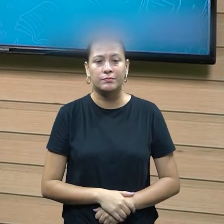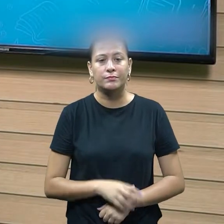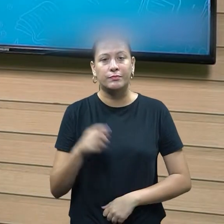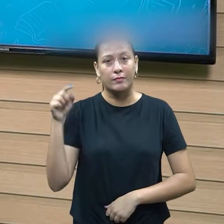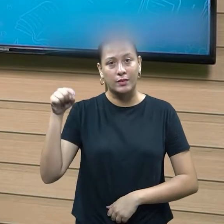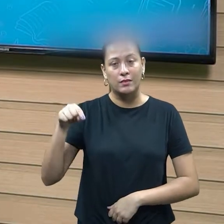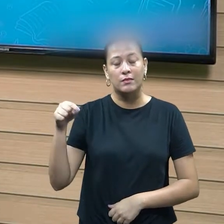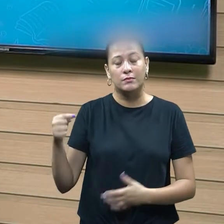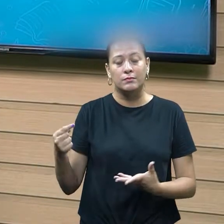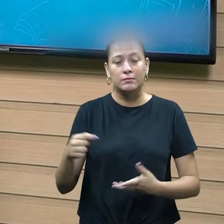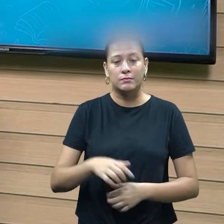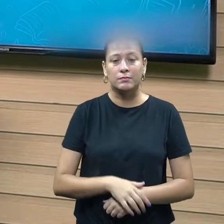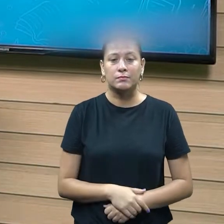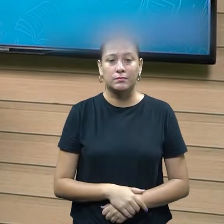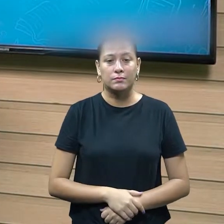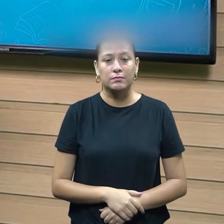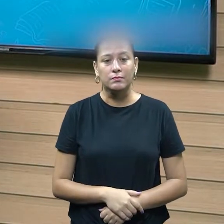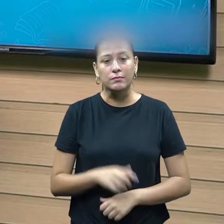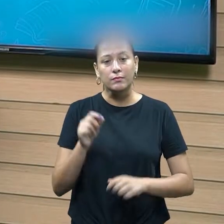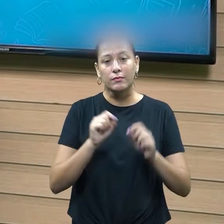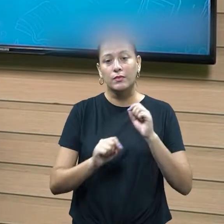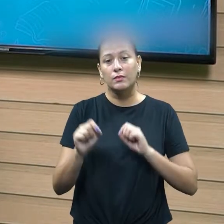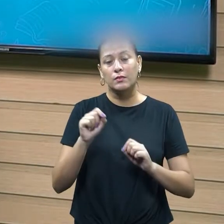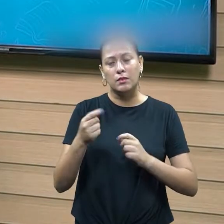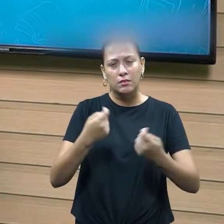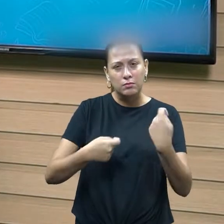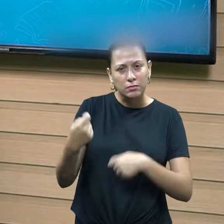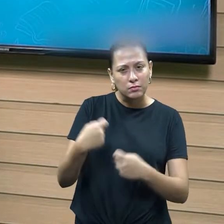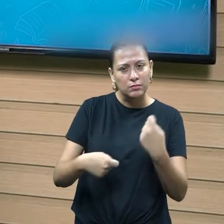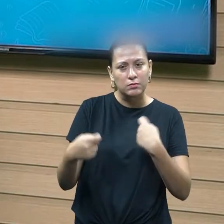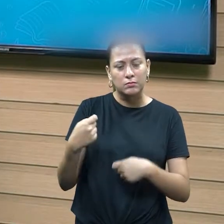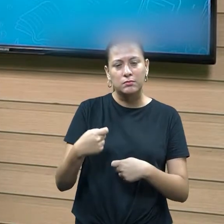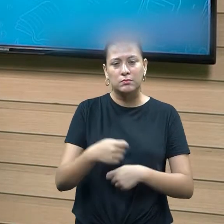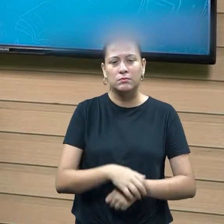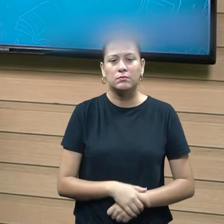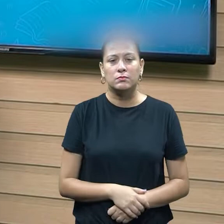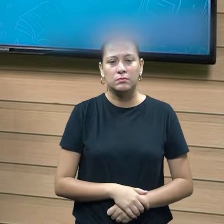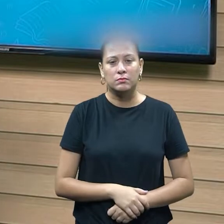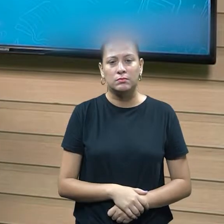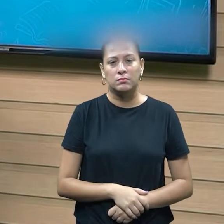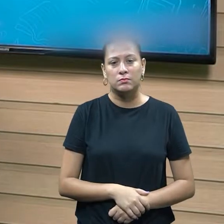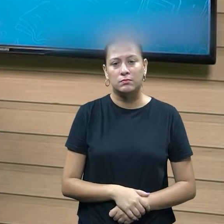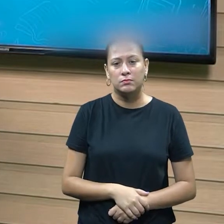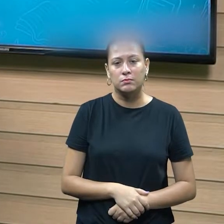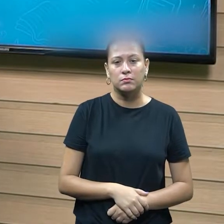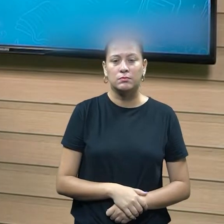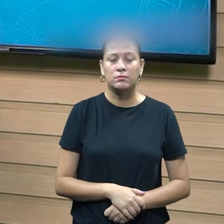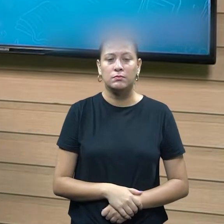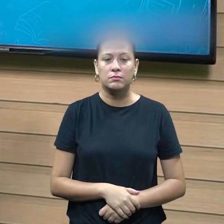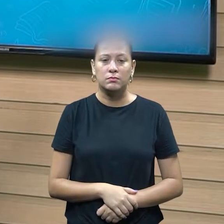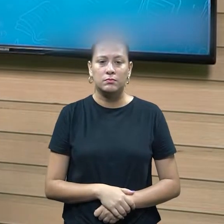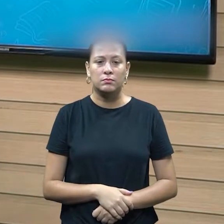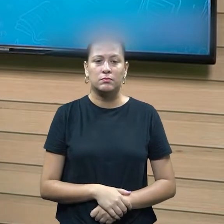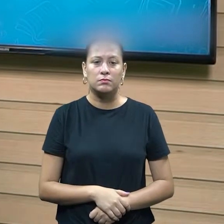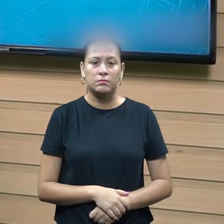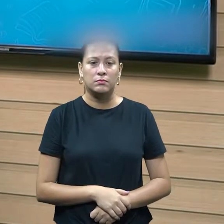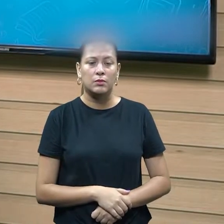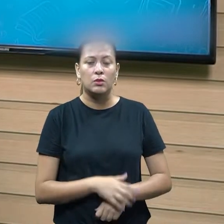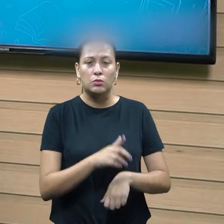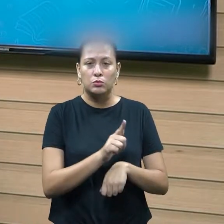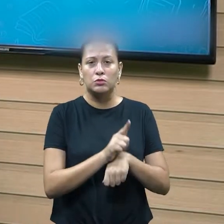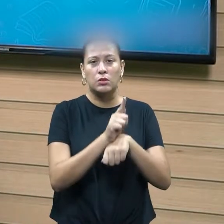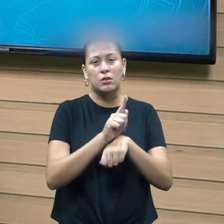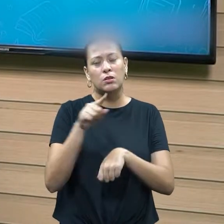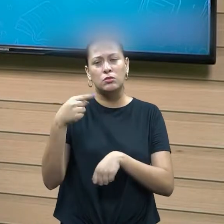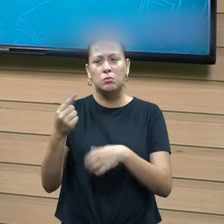o que está aqui envolvido. Essa questão da negociação. Primeiro, há uma negociação entre os gerentes e logo depois já vai haver entre